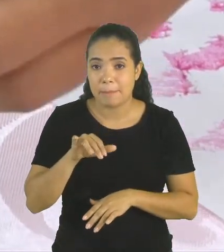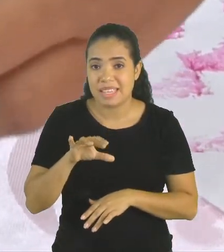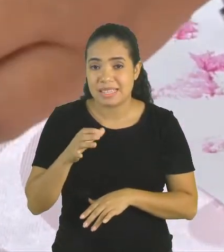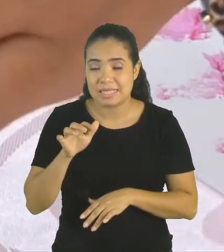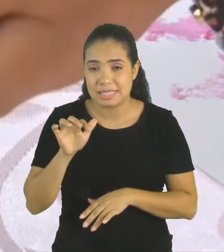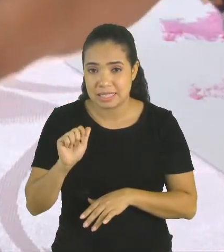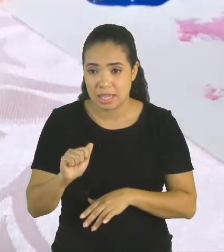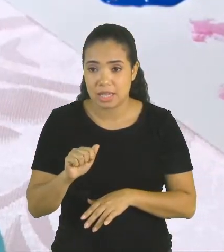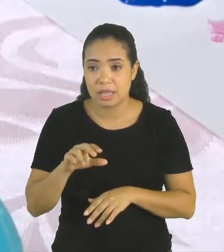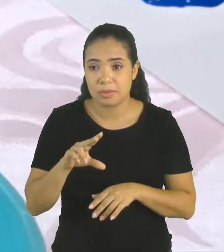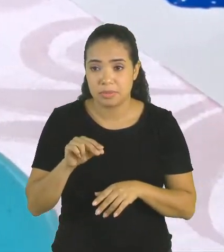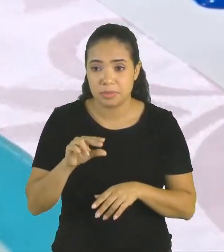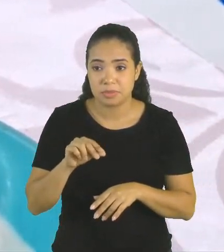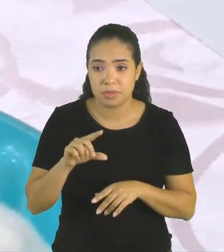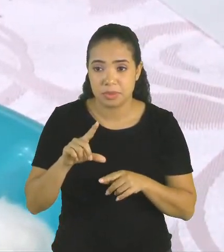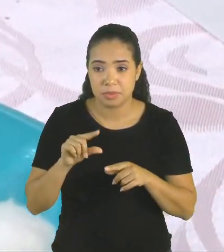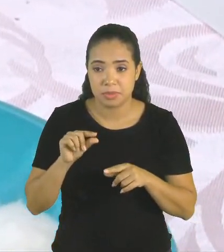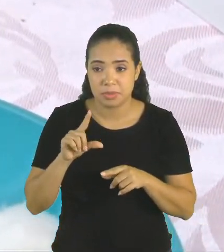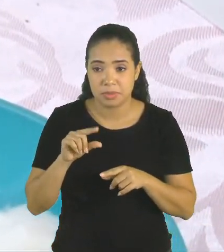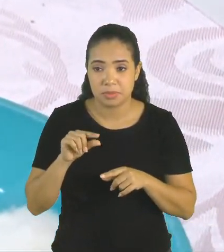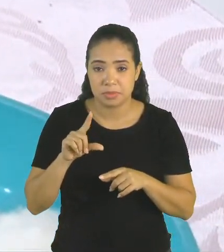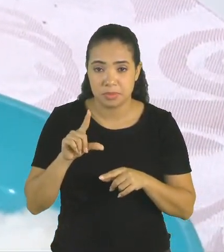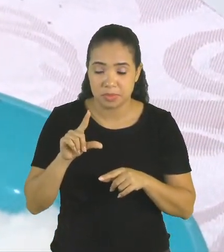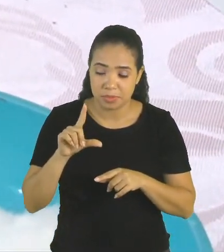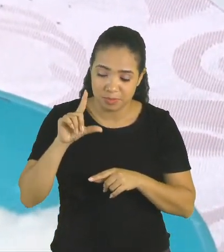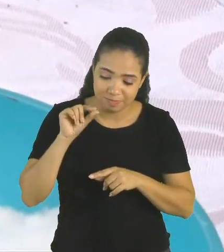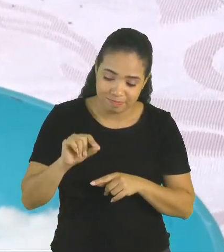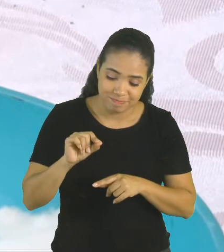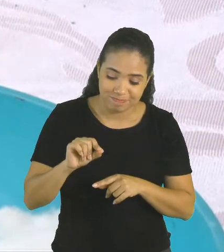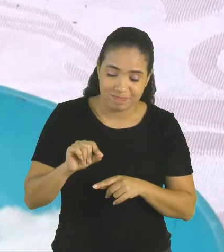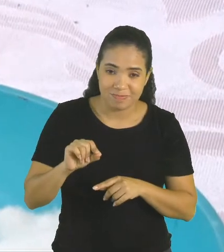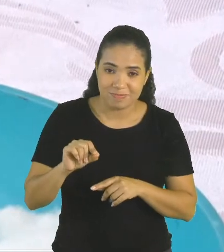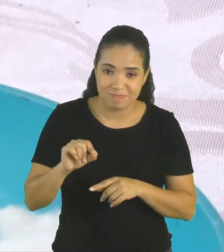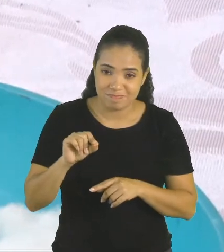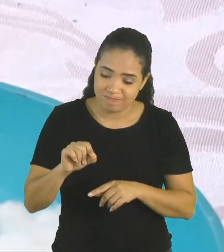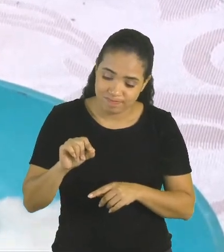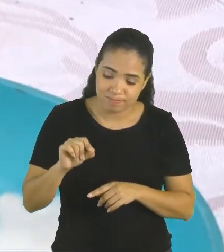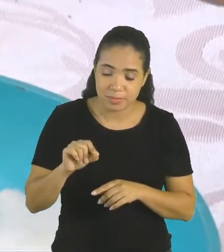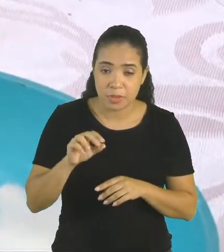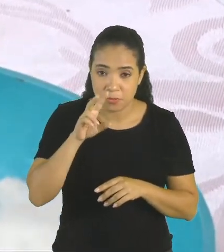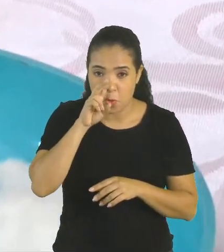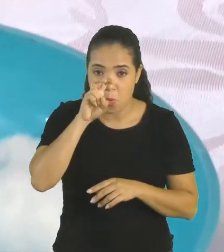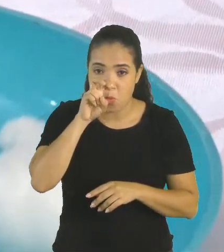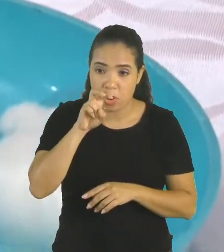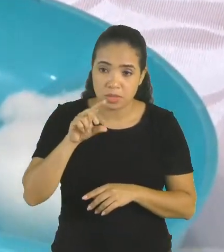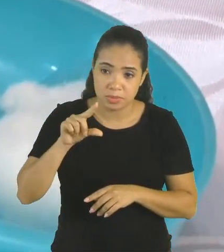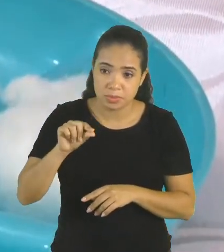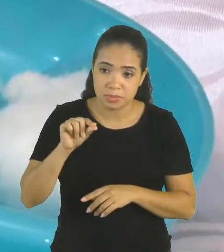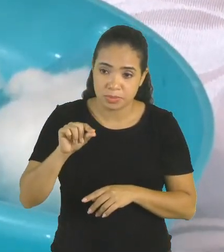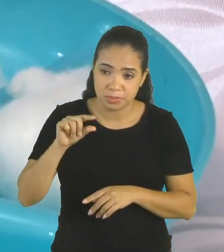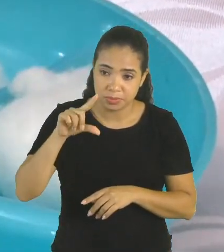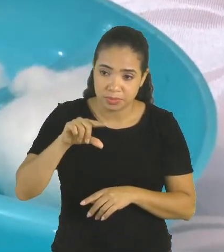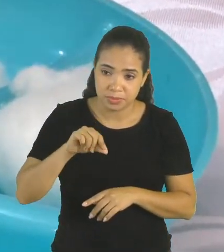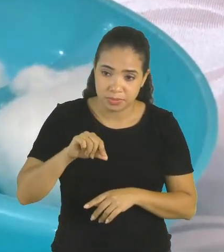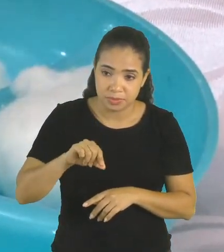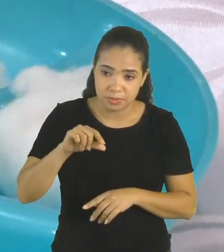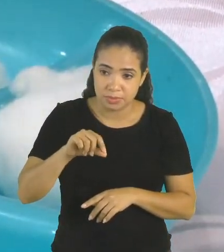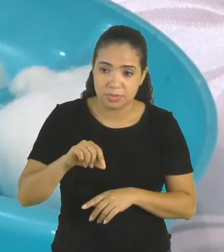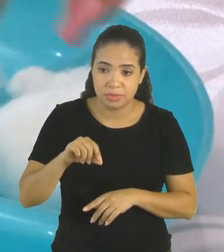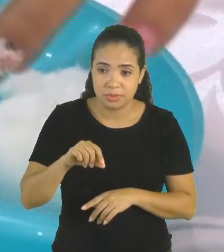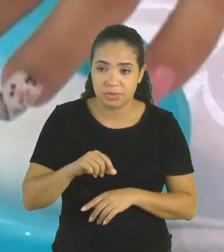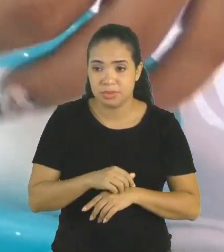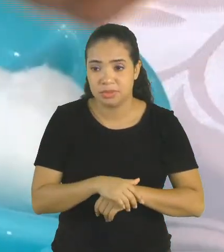Então, ela vai abrir o prendedor, segurar com muita firmeza aqui em cima e abrir e pegar